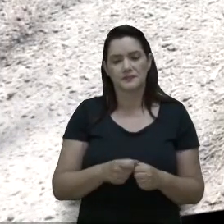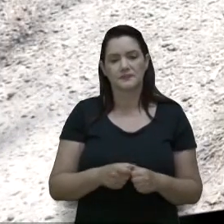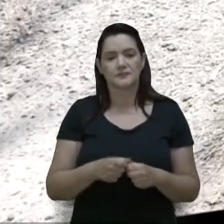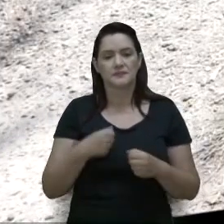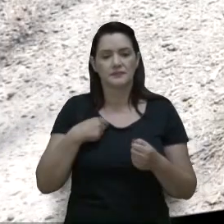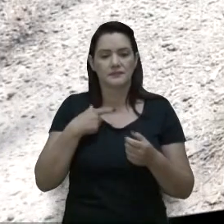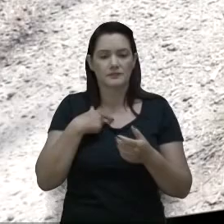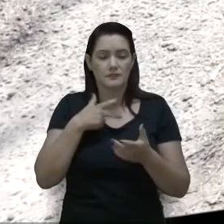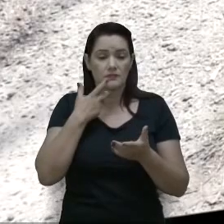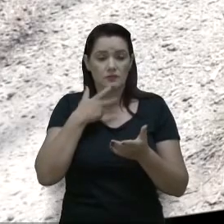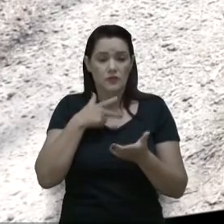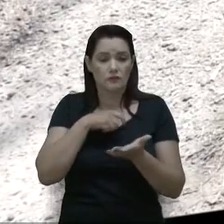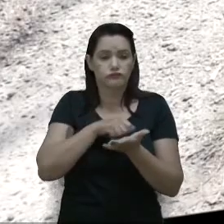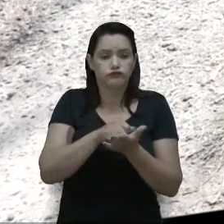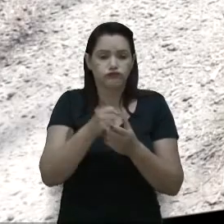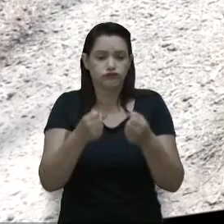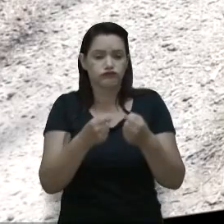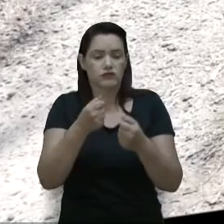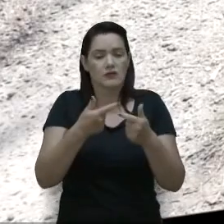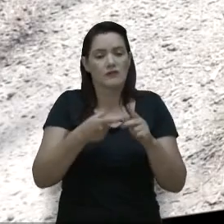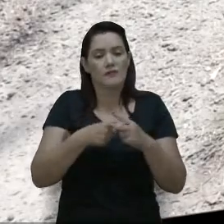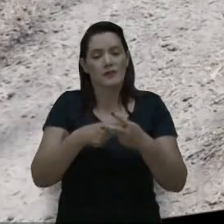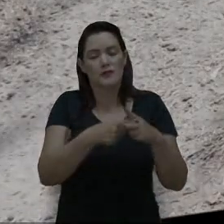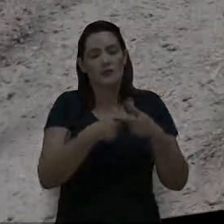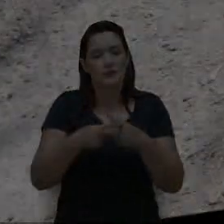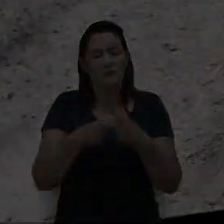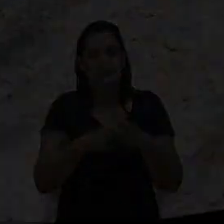máquina que estava fazendo manutenção na área verde. Obrigado. Obrigado.